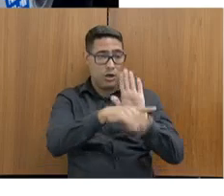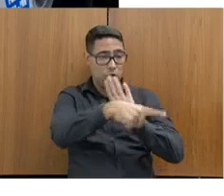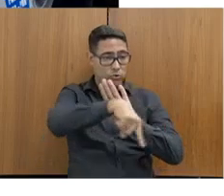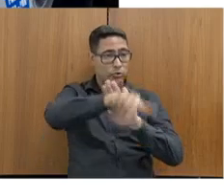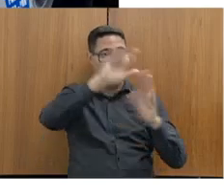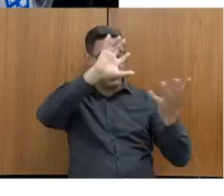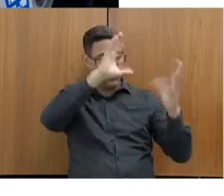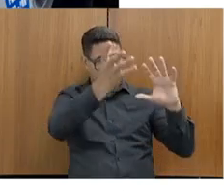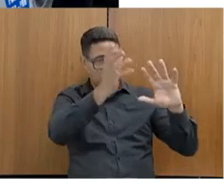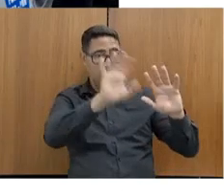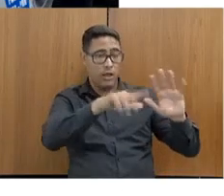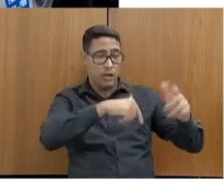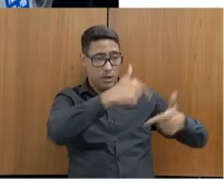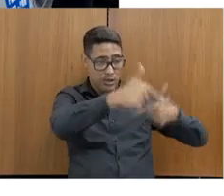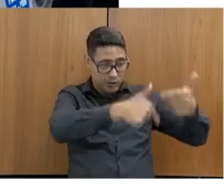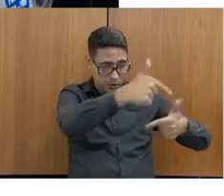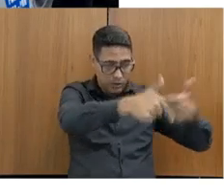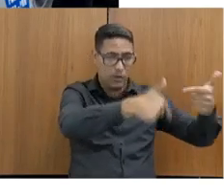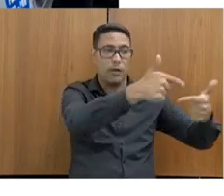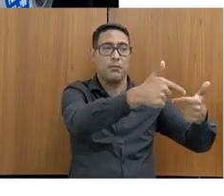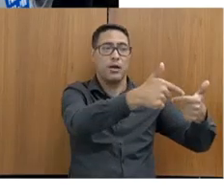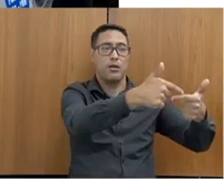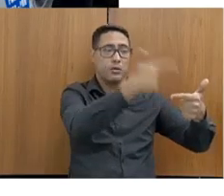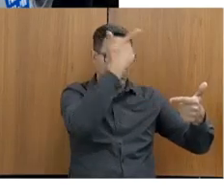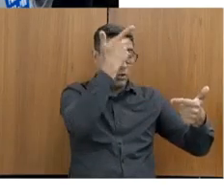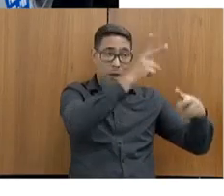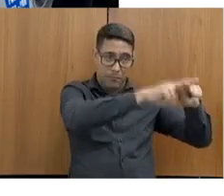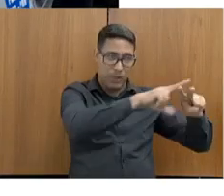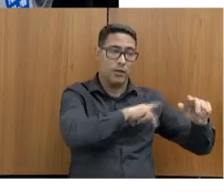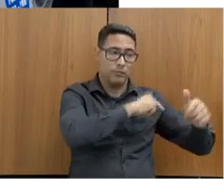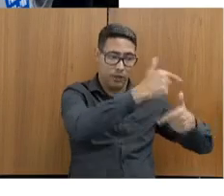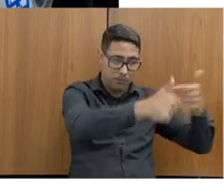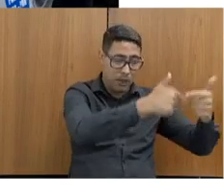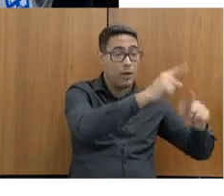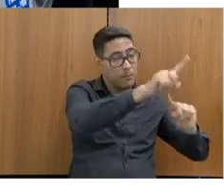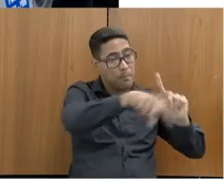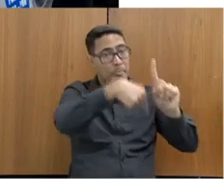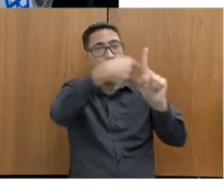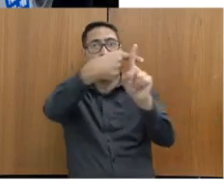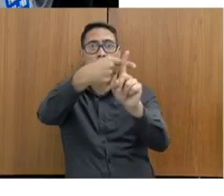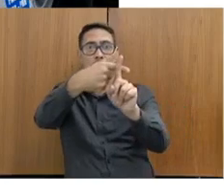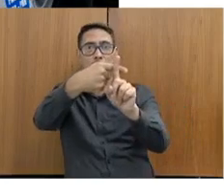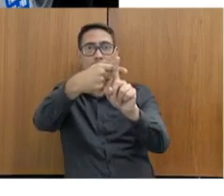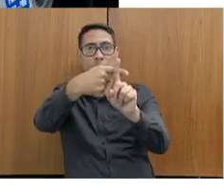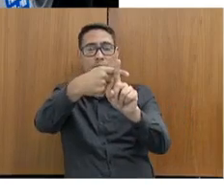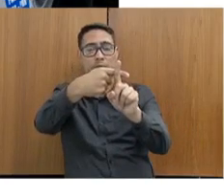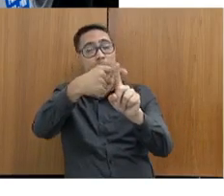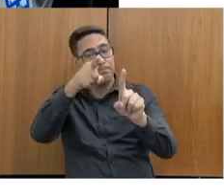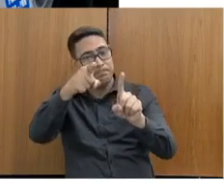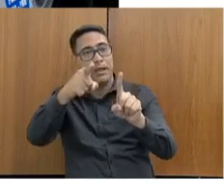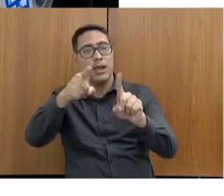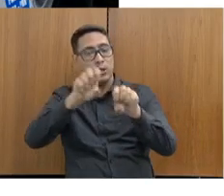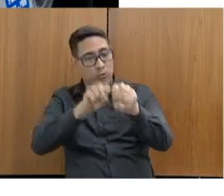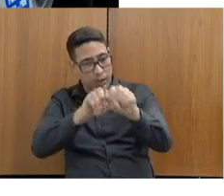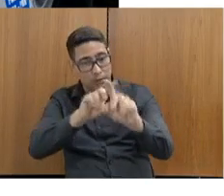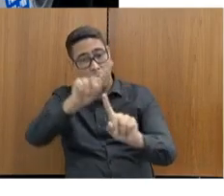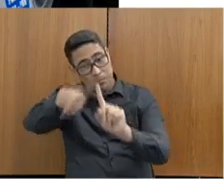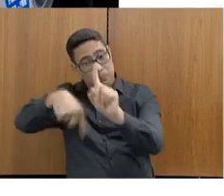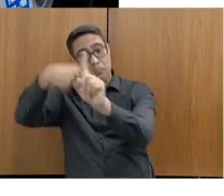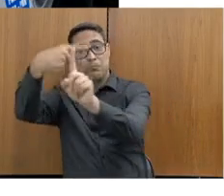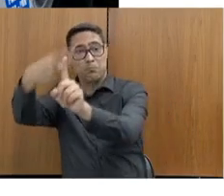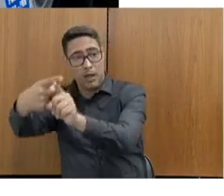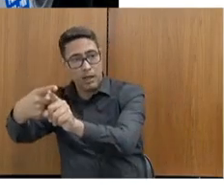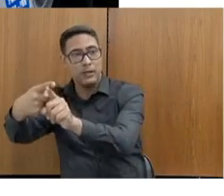o trabalho do preso, a educação do preso e também a sua parte espiritual, que é muito importante. Quando você consegue conjugar esse